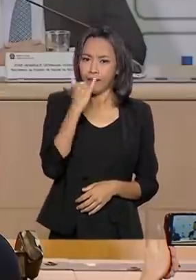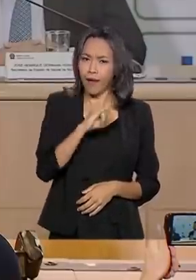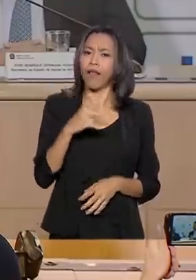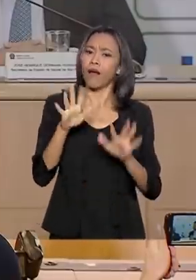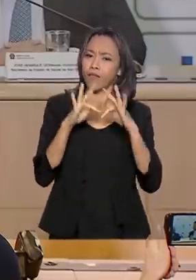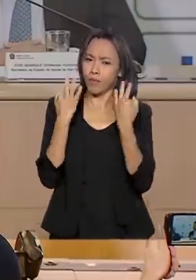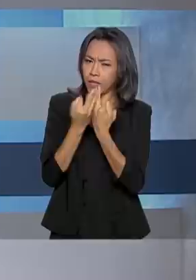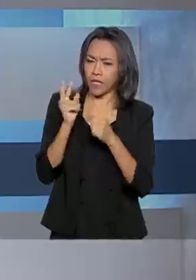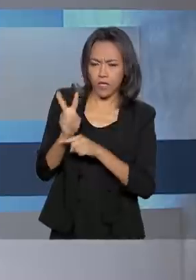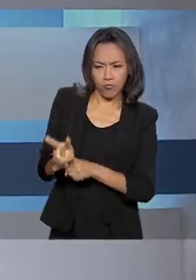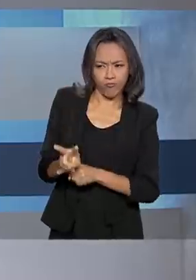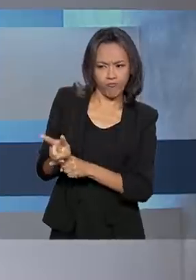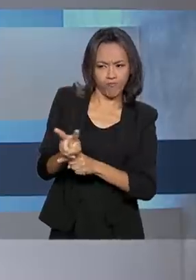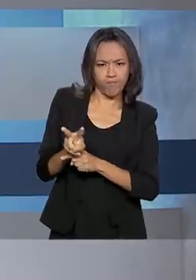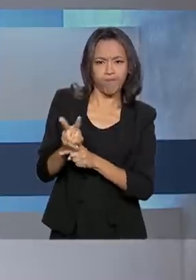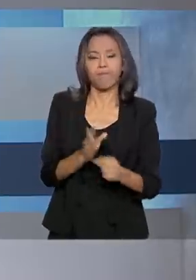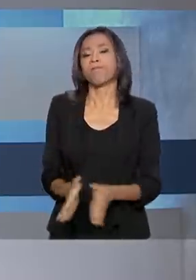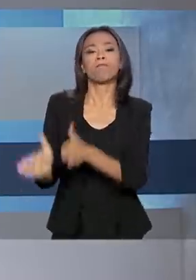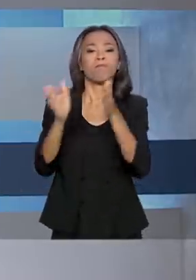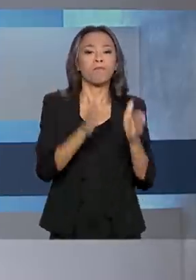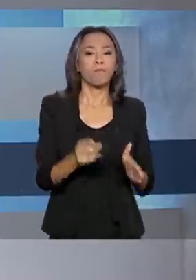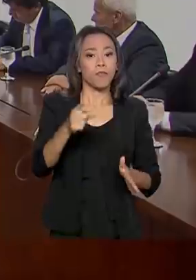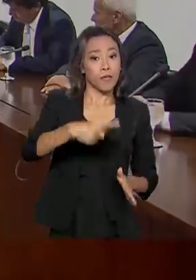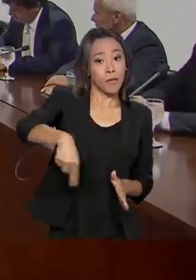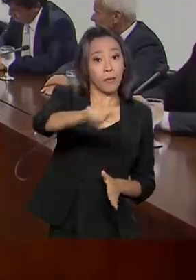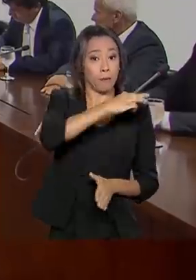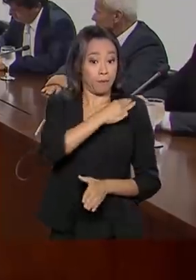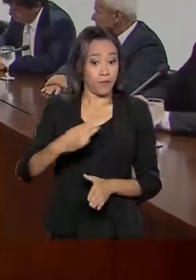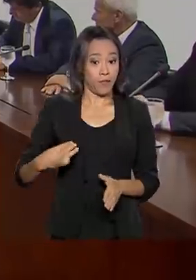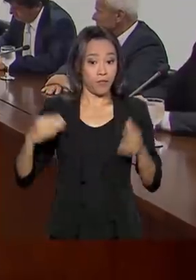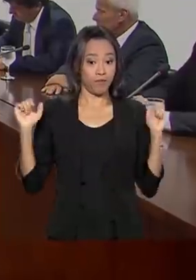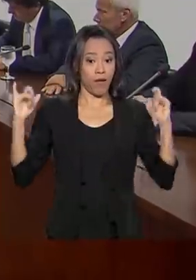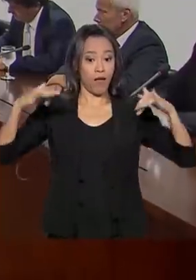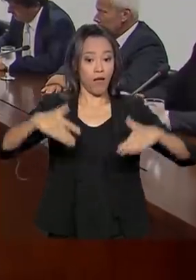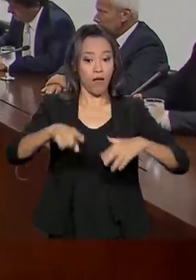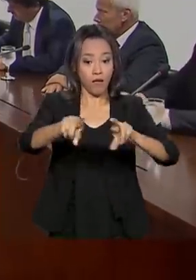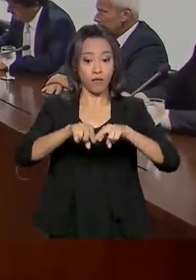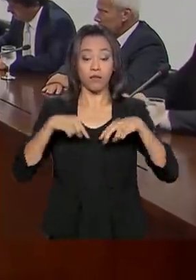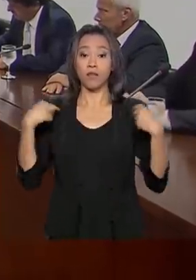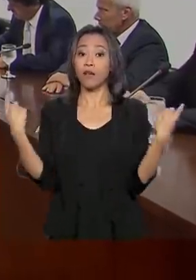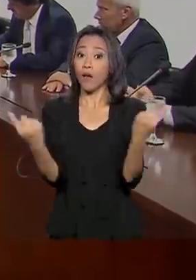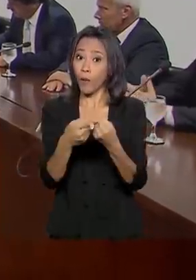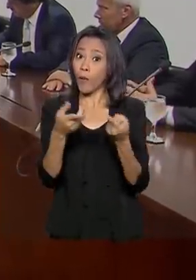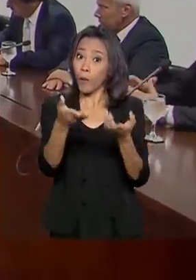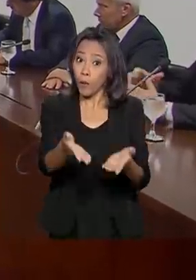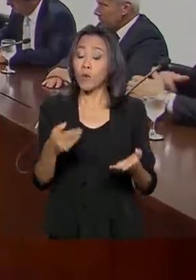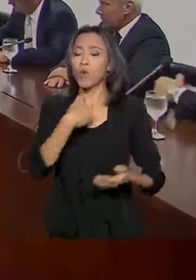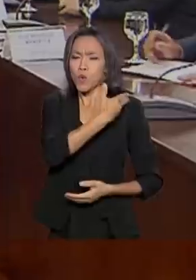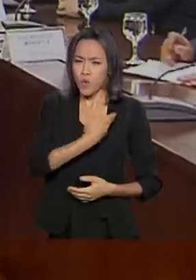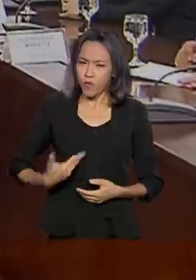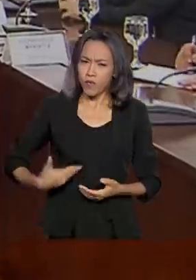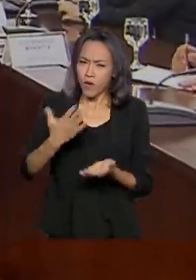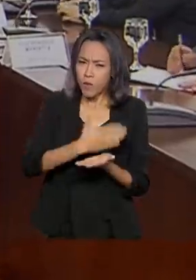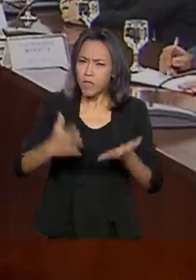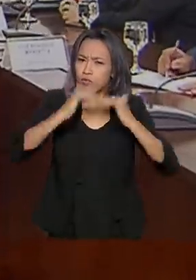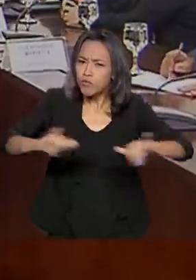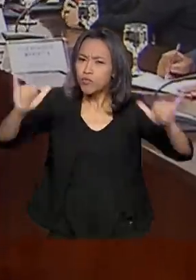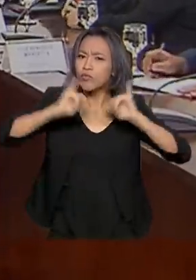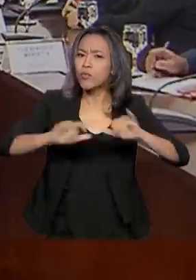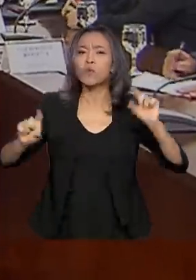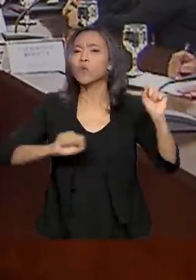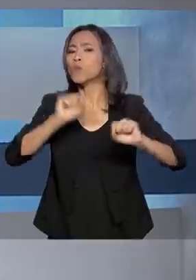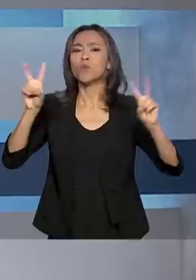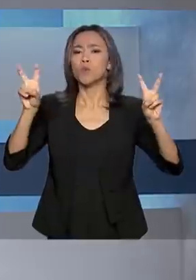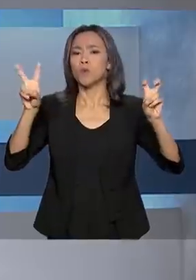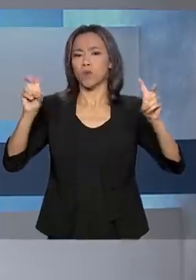está sendo monitorada. Ministros se reúnem na Casa Civil. O governo vai iniciar campanha nacional para esclarecer a população sobre a